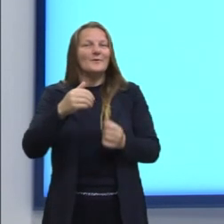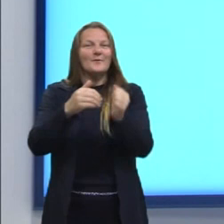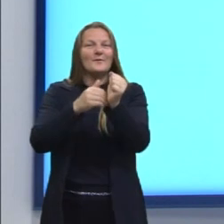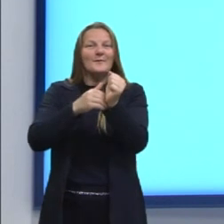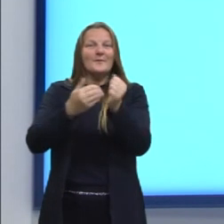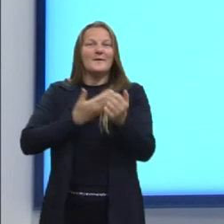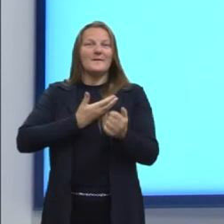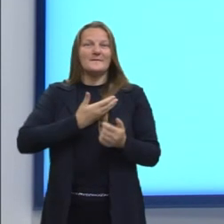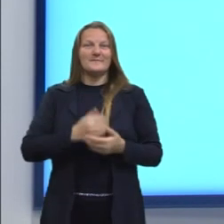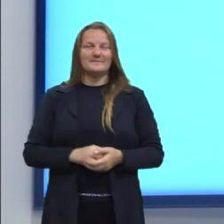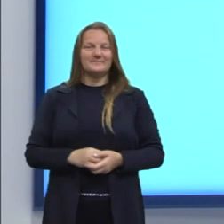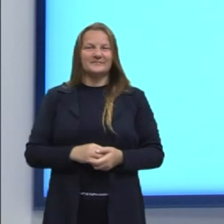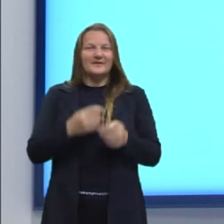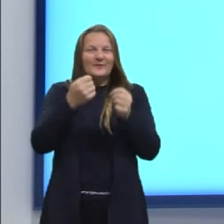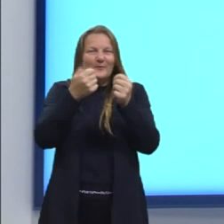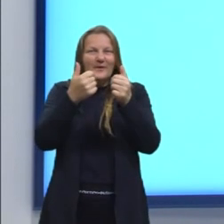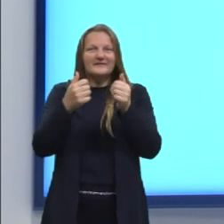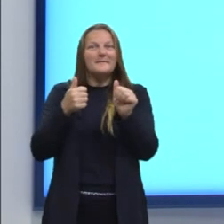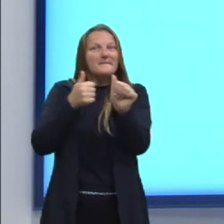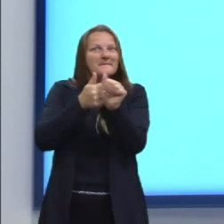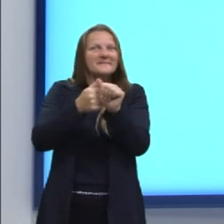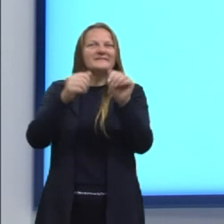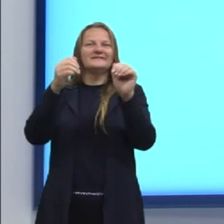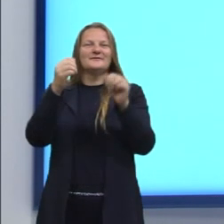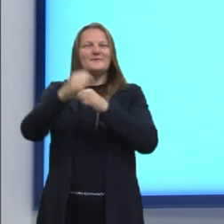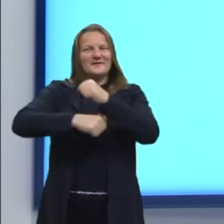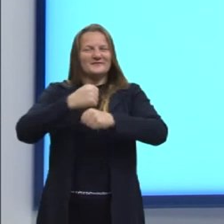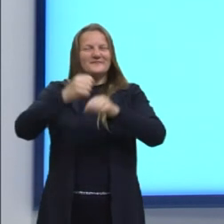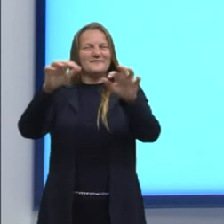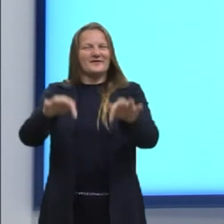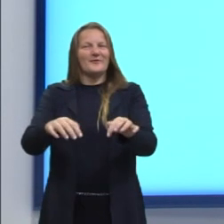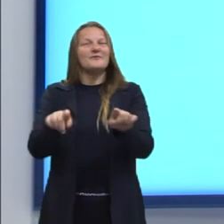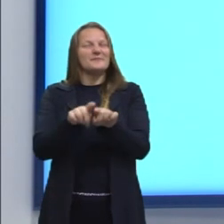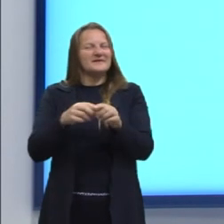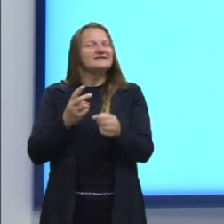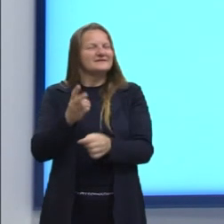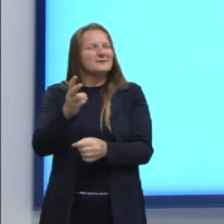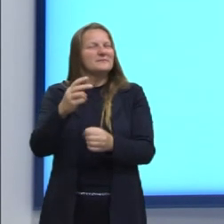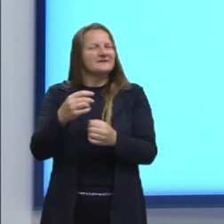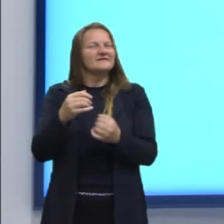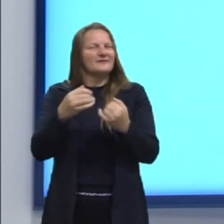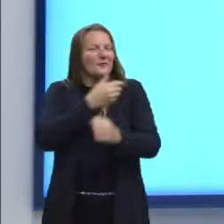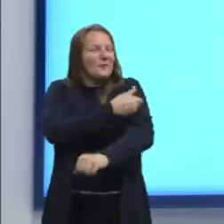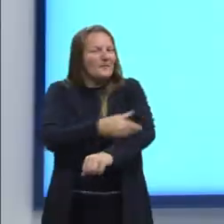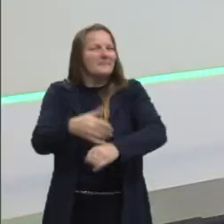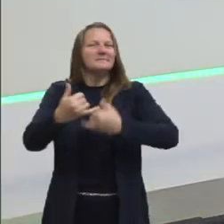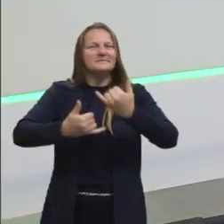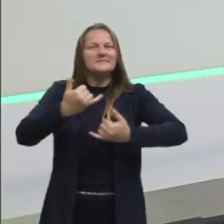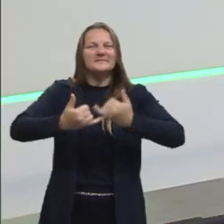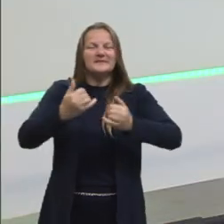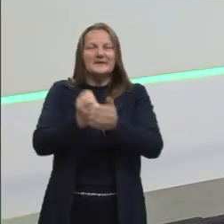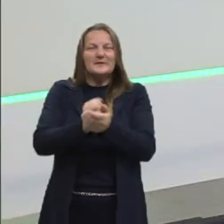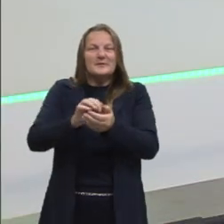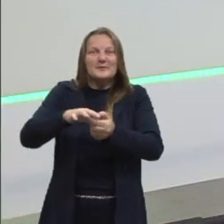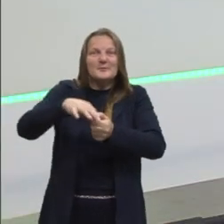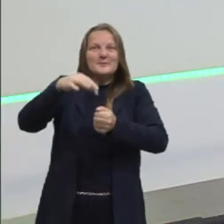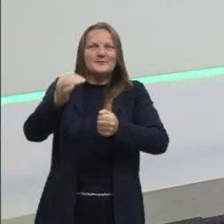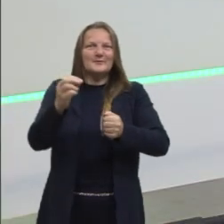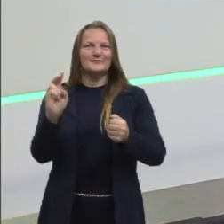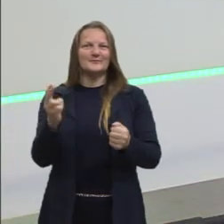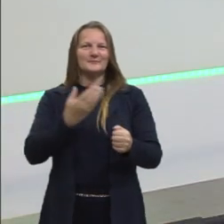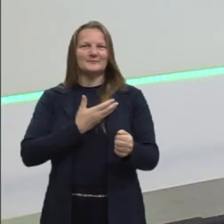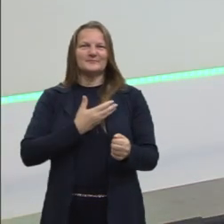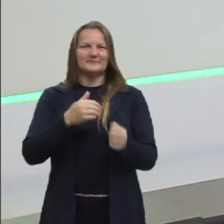até agora, né? Chegando o final do ano e geralmente final do ano sempre rola o amigo secreto, né? Mas aqui a gente vai